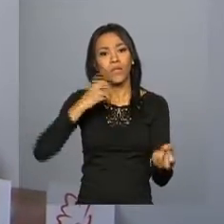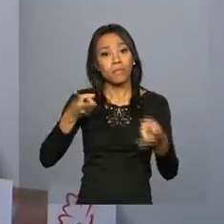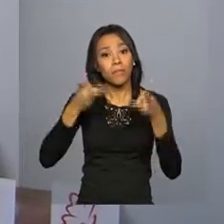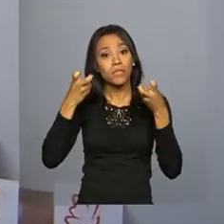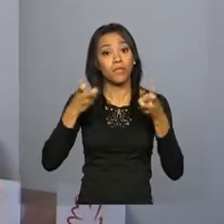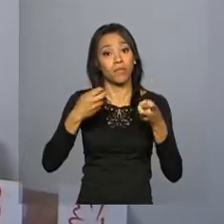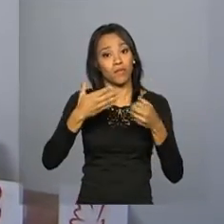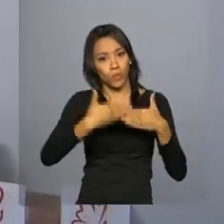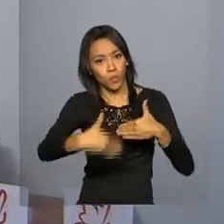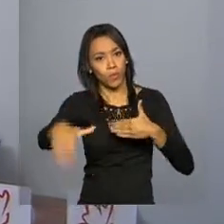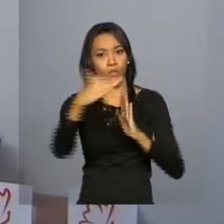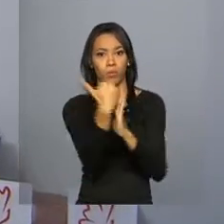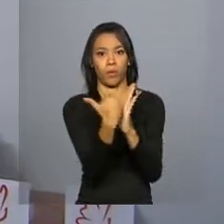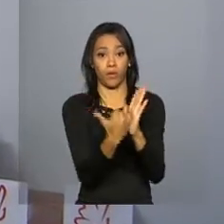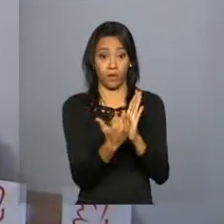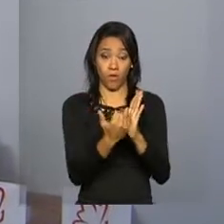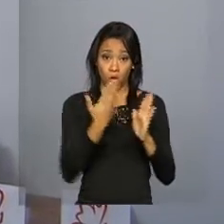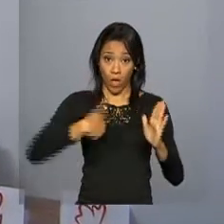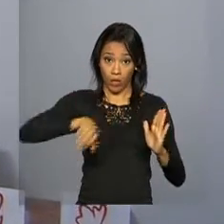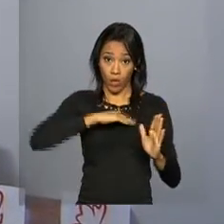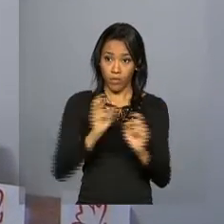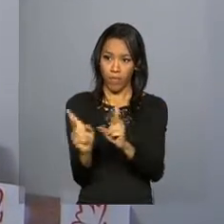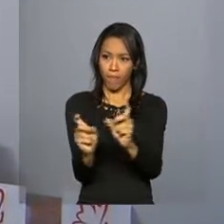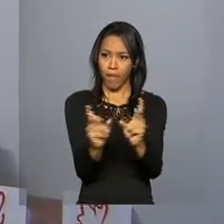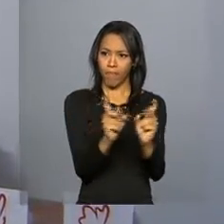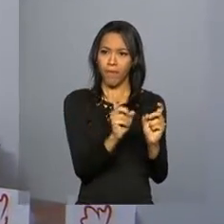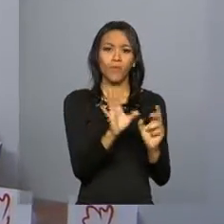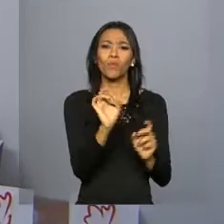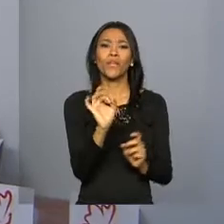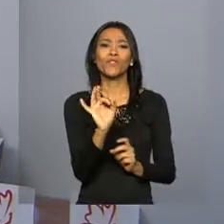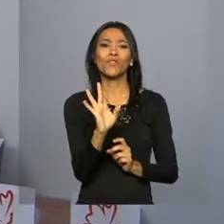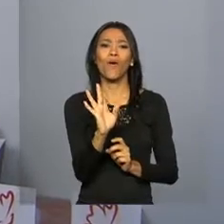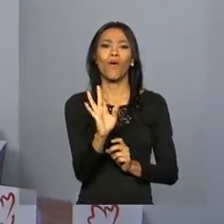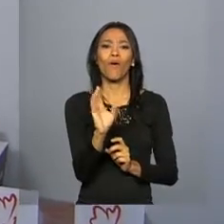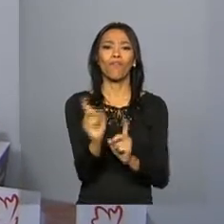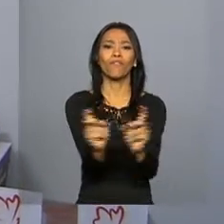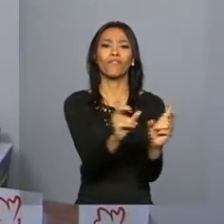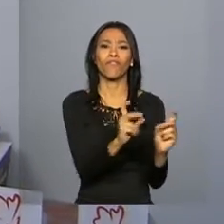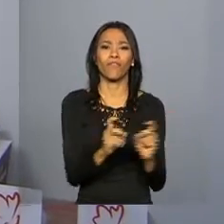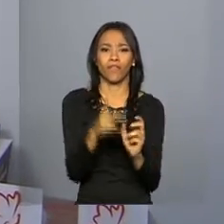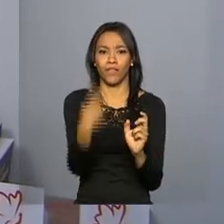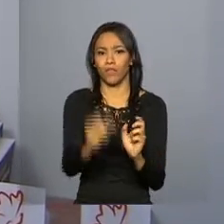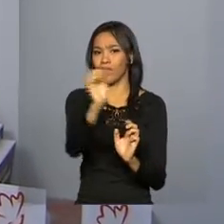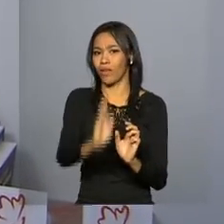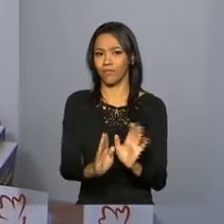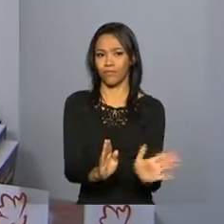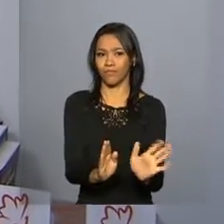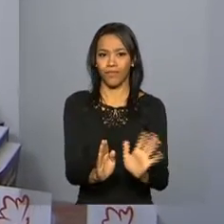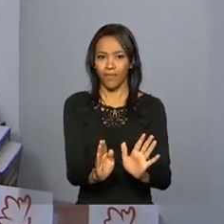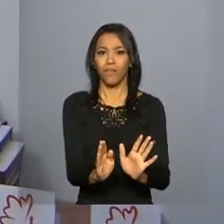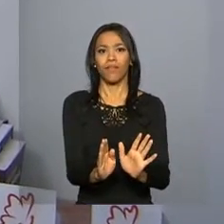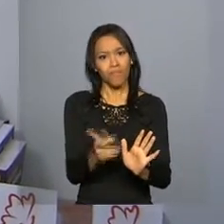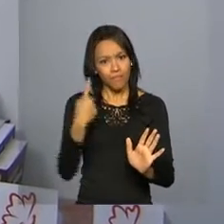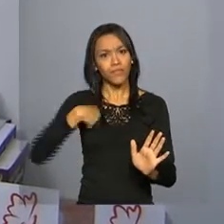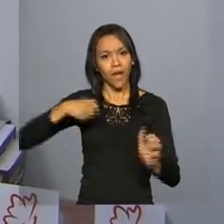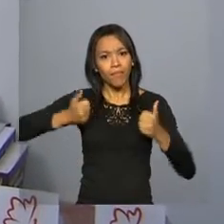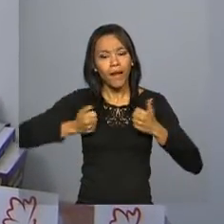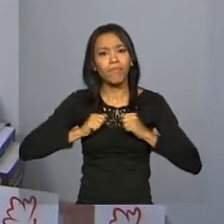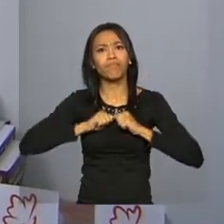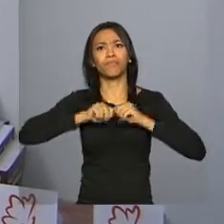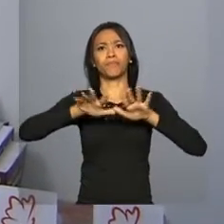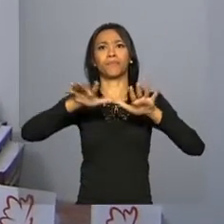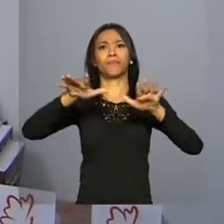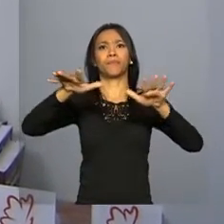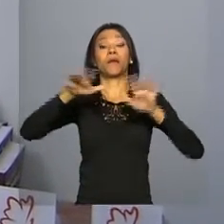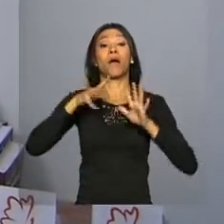programa é que o nosso mercado não era só simplesmente dentro do Brasil, que era o que a gente achava antes, mas que a gente pode expandir esse mercado